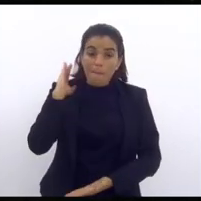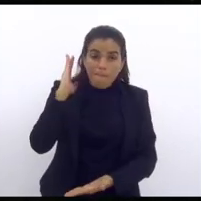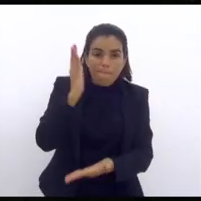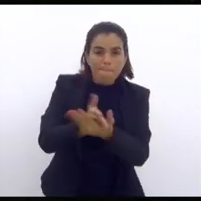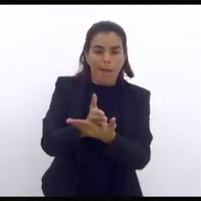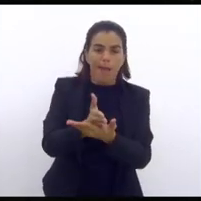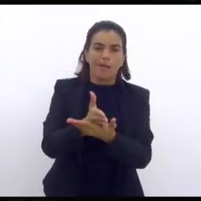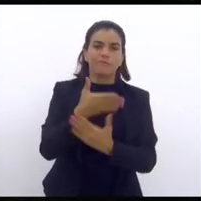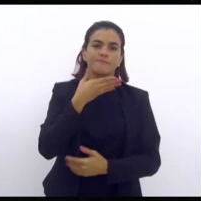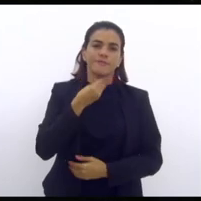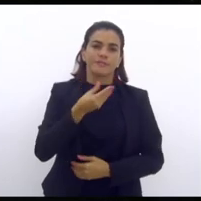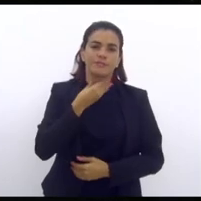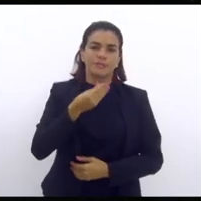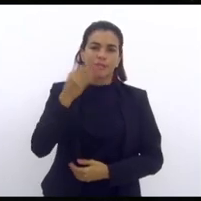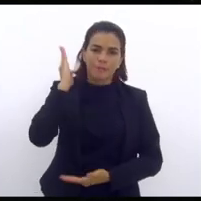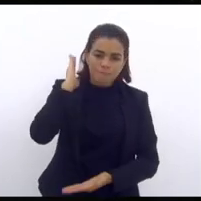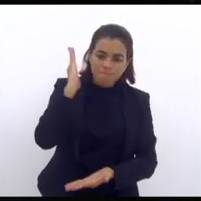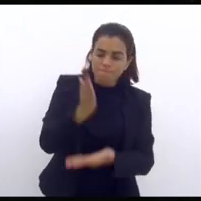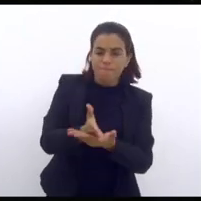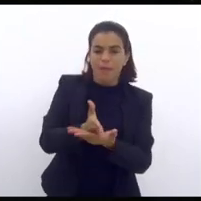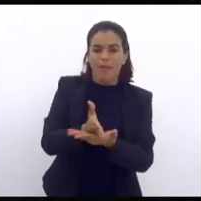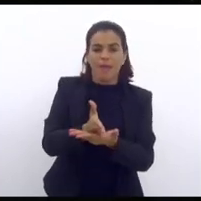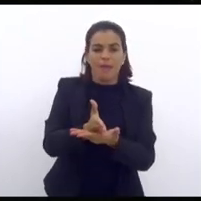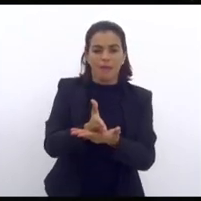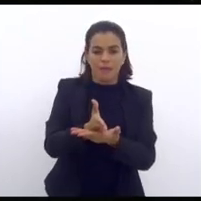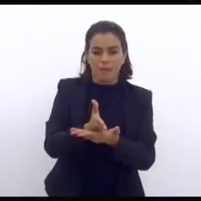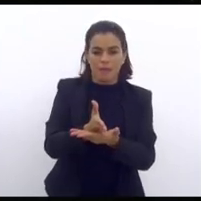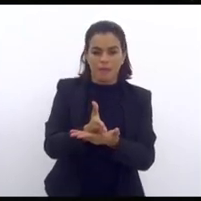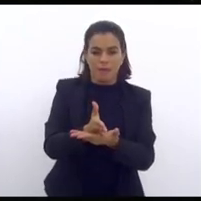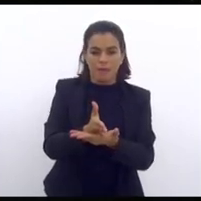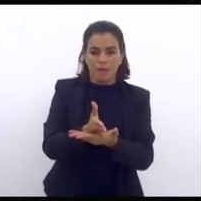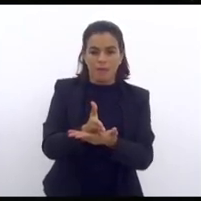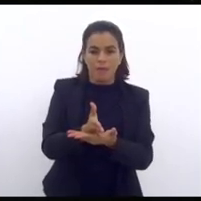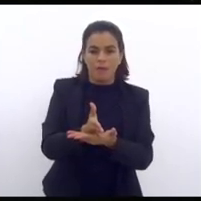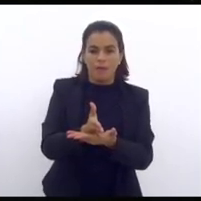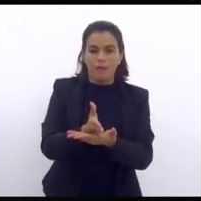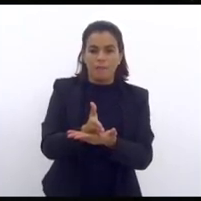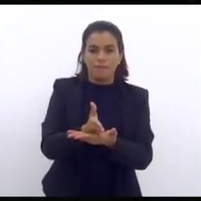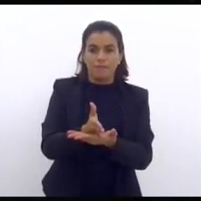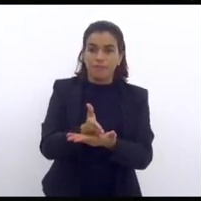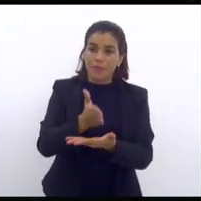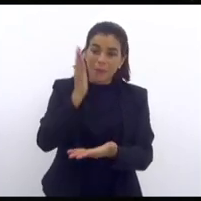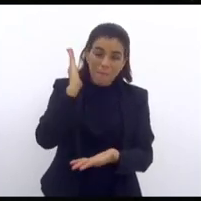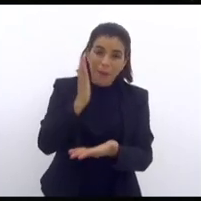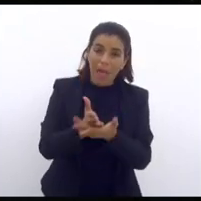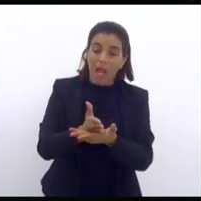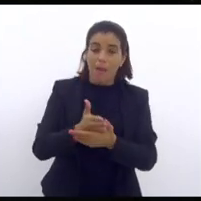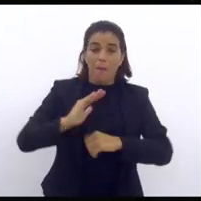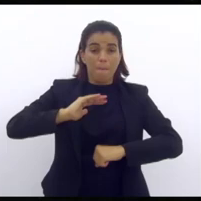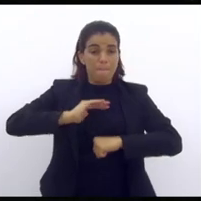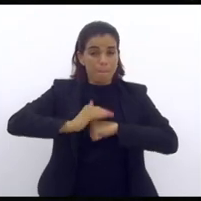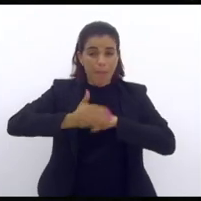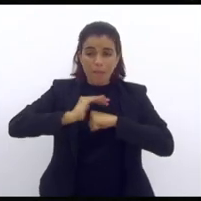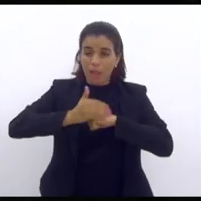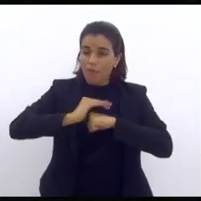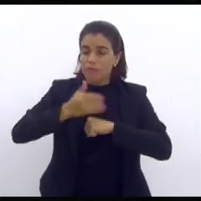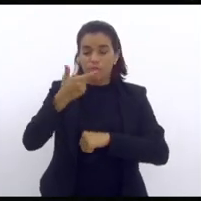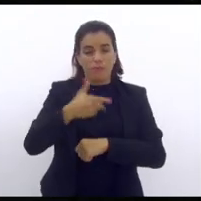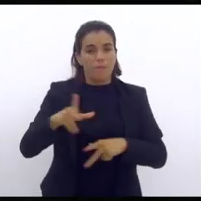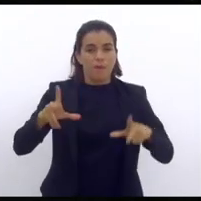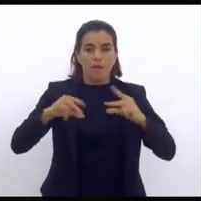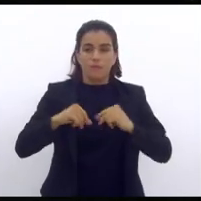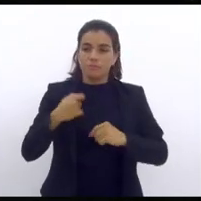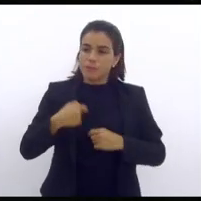hipocrisia que todo mundo merece segundo a chance, um estuprador, um assassino, um pedófilo, não merece não, ele tem que ficar